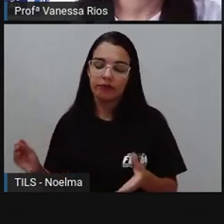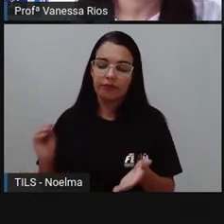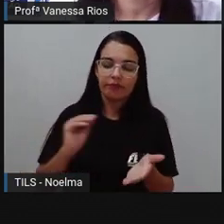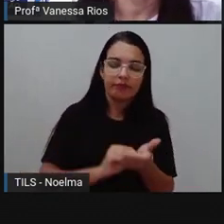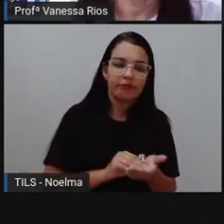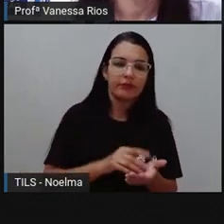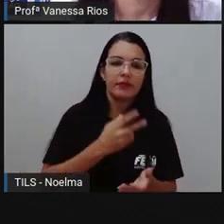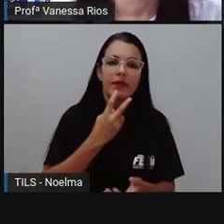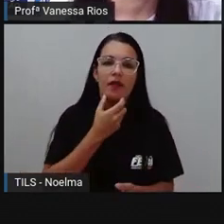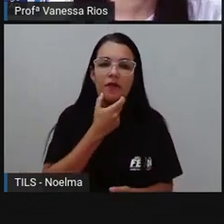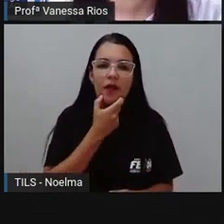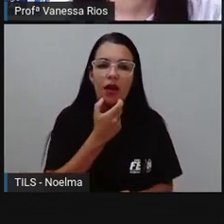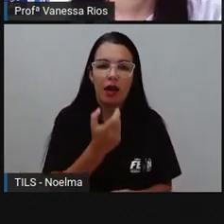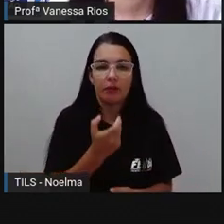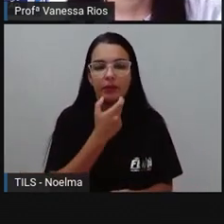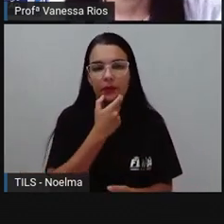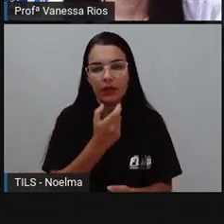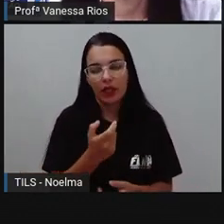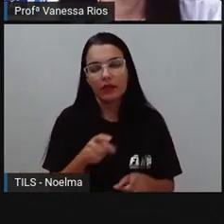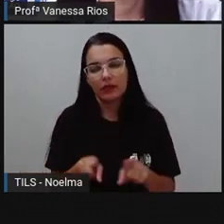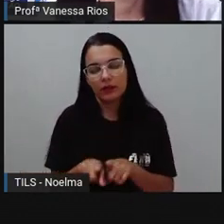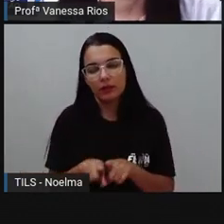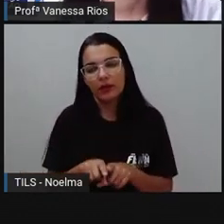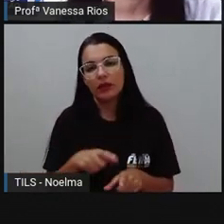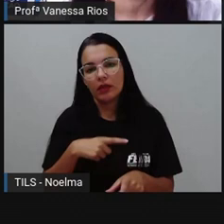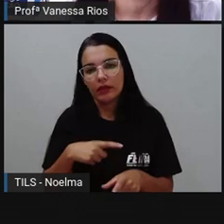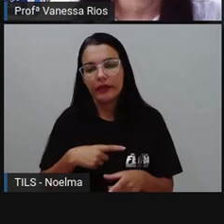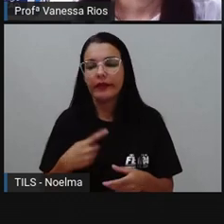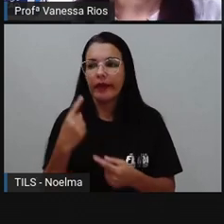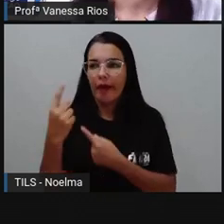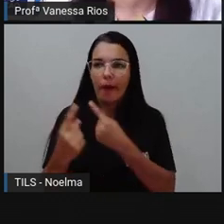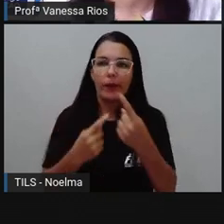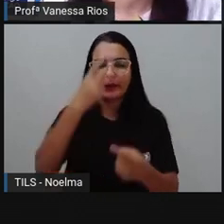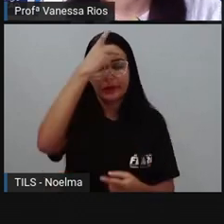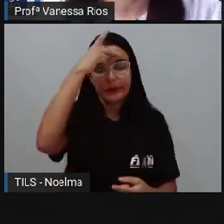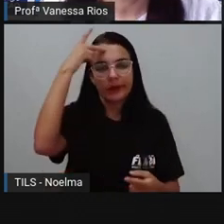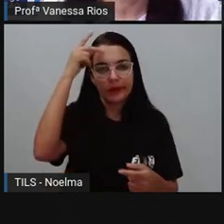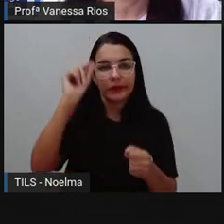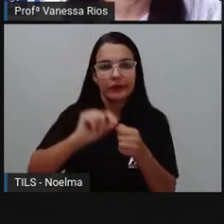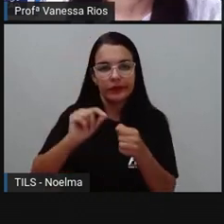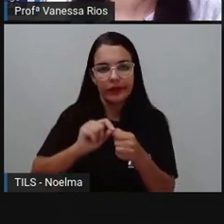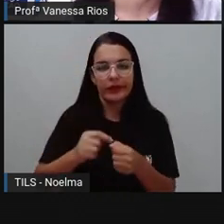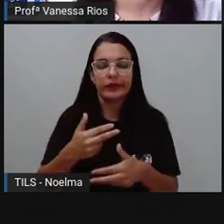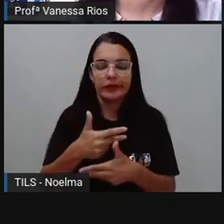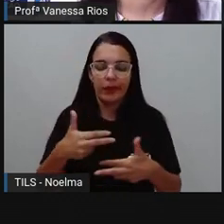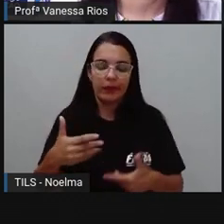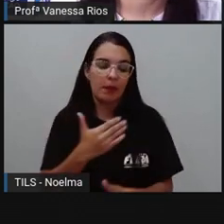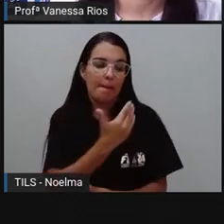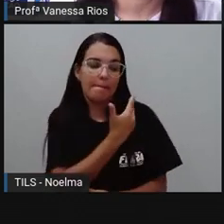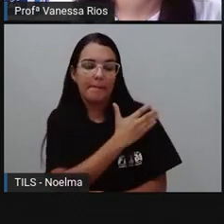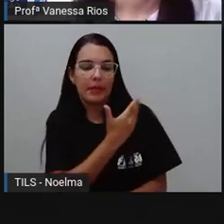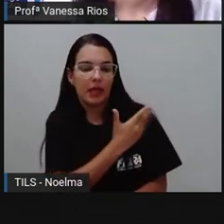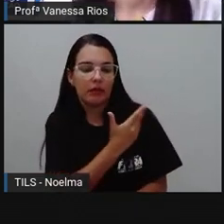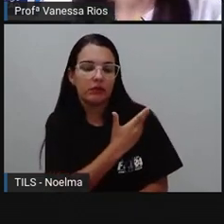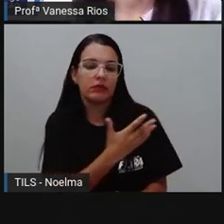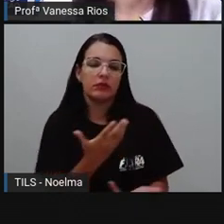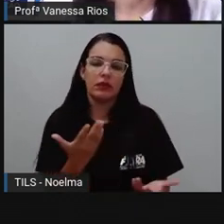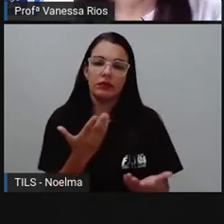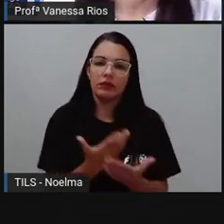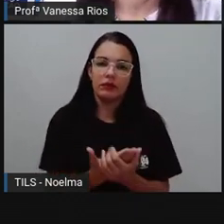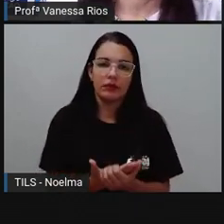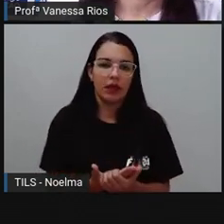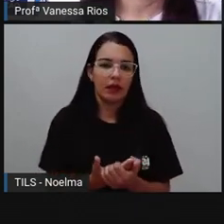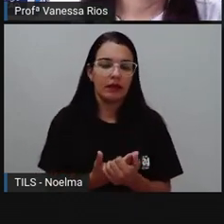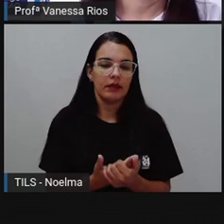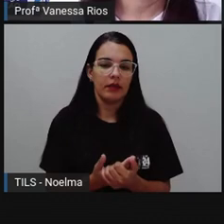e, infelizmente, tem feito parte das ações preconceituosas, das ações de